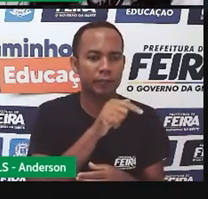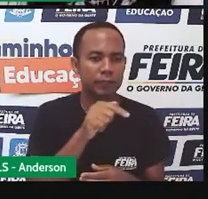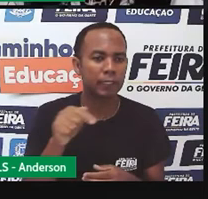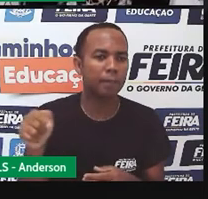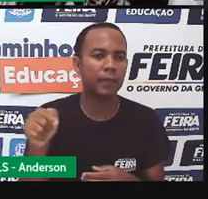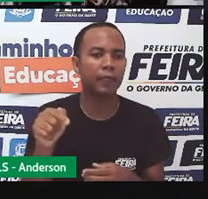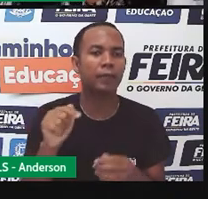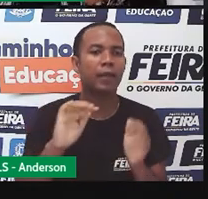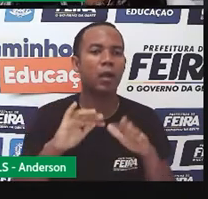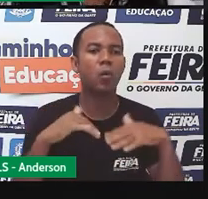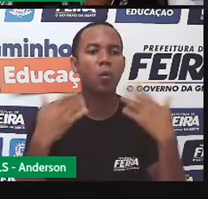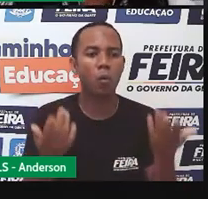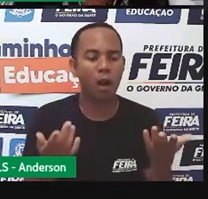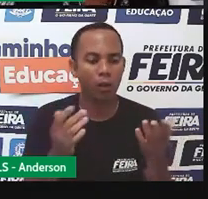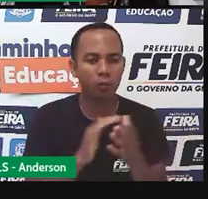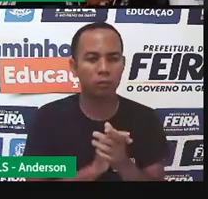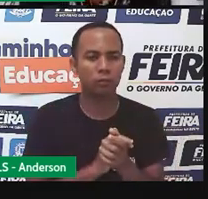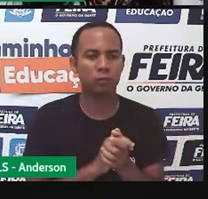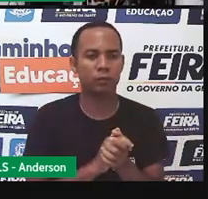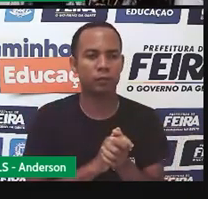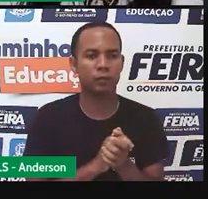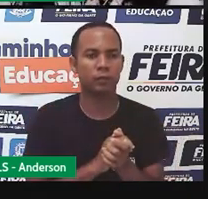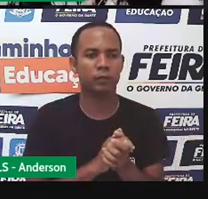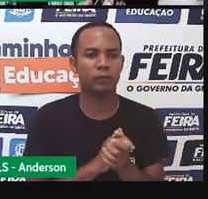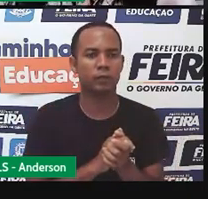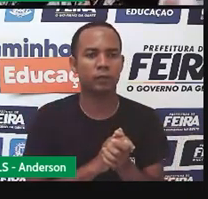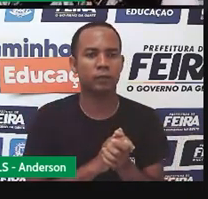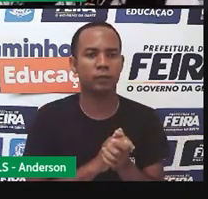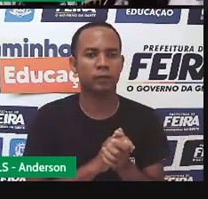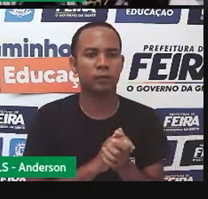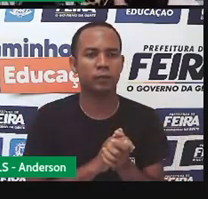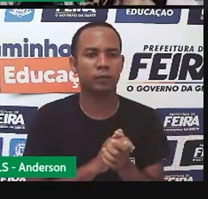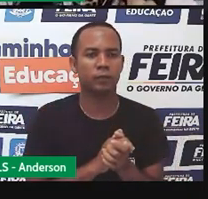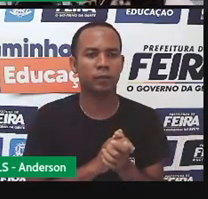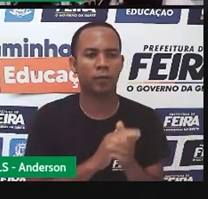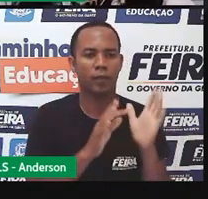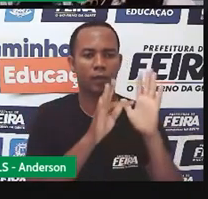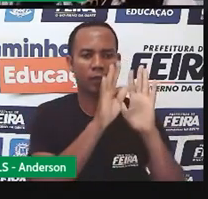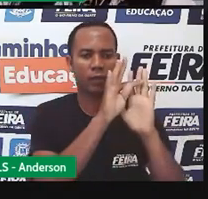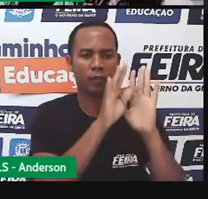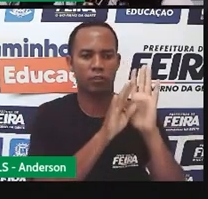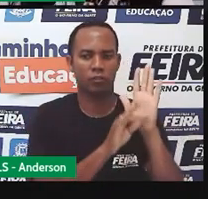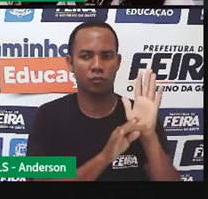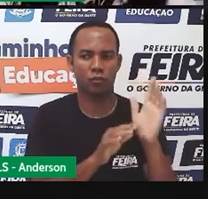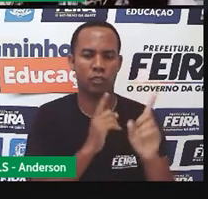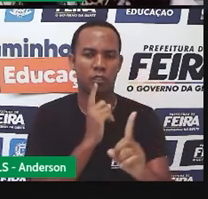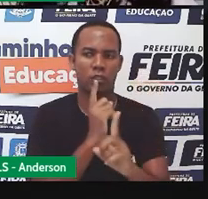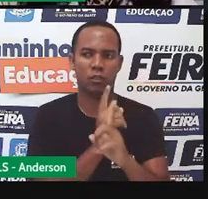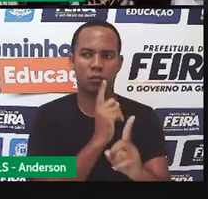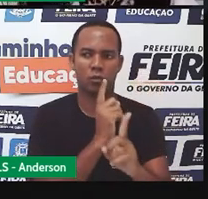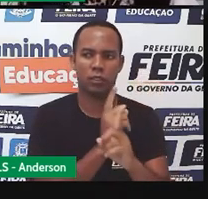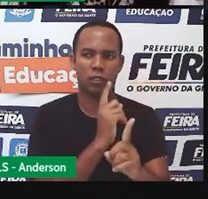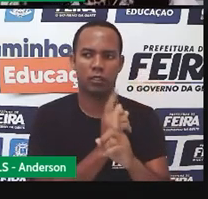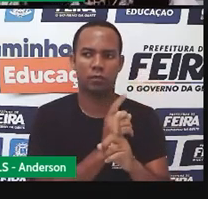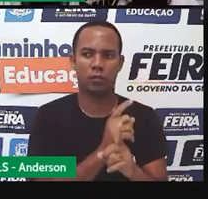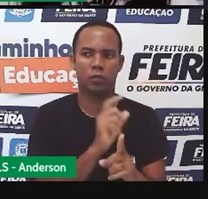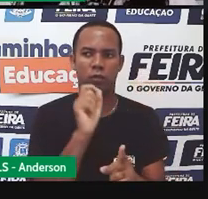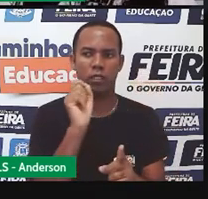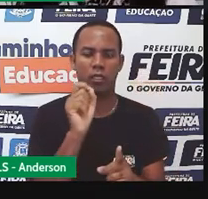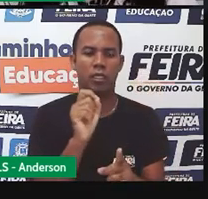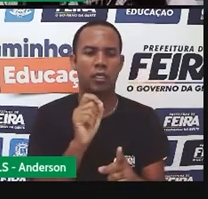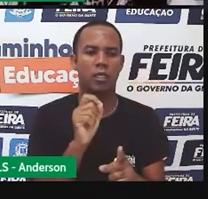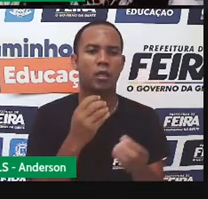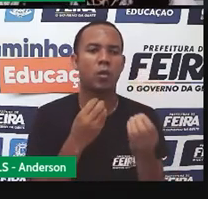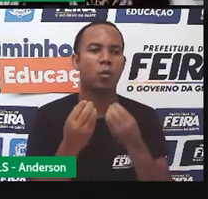aquela em que o jornal está circulando. nesse texto nós encontramos o que chegou,